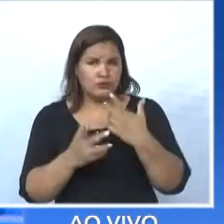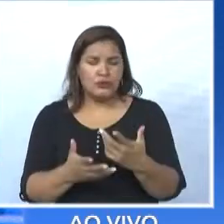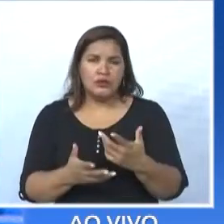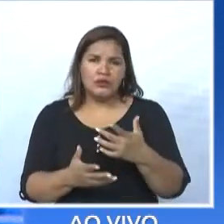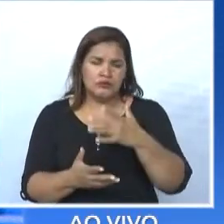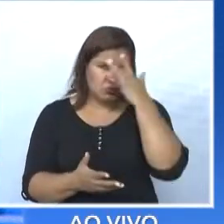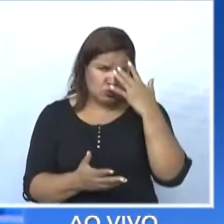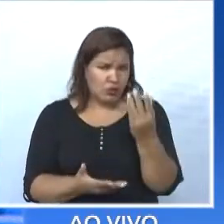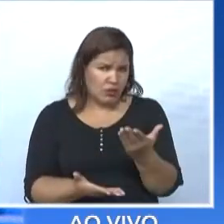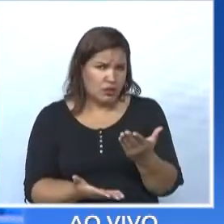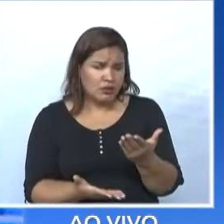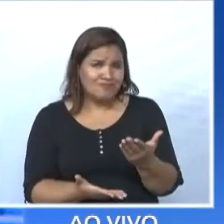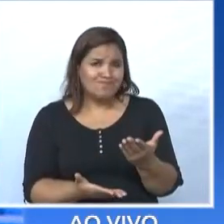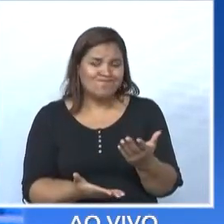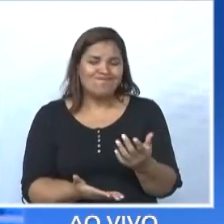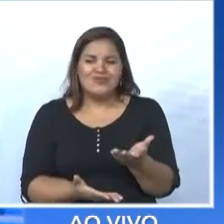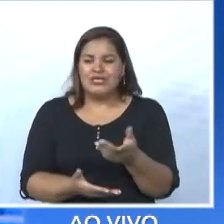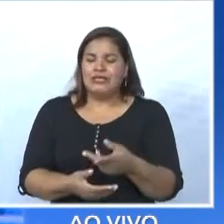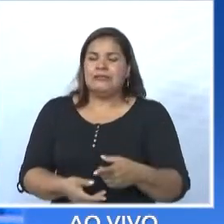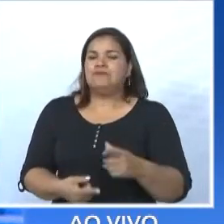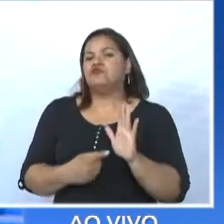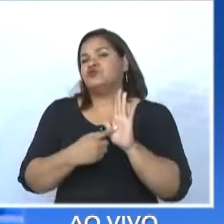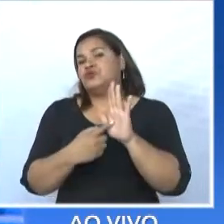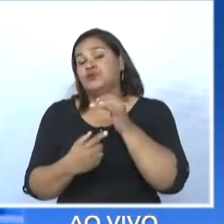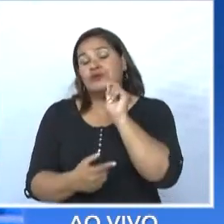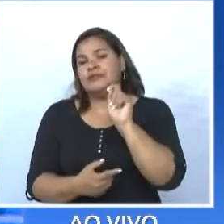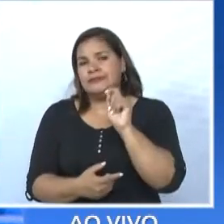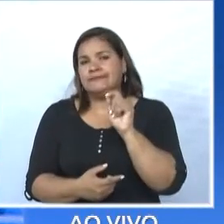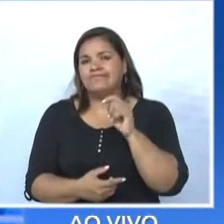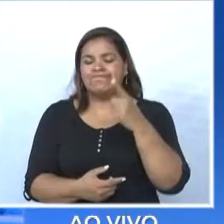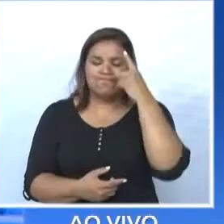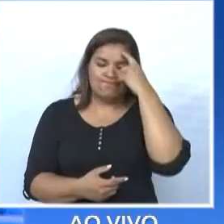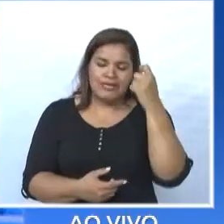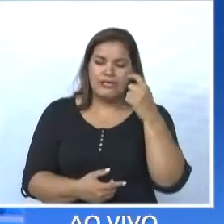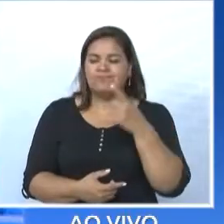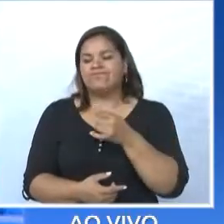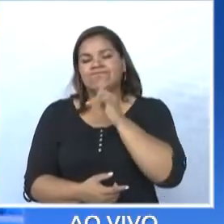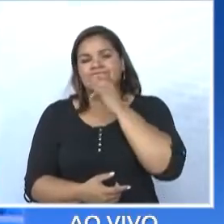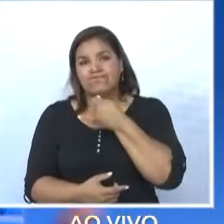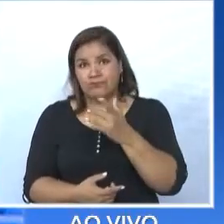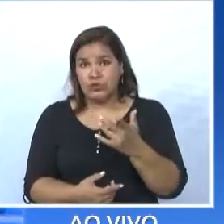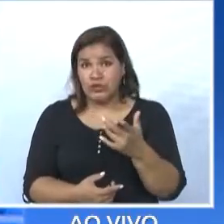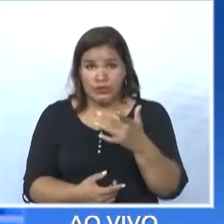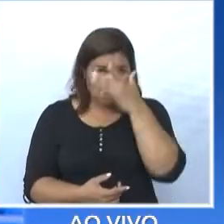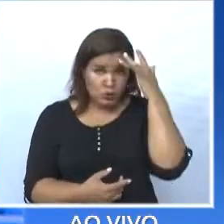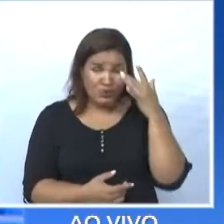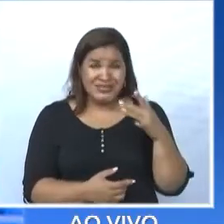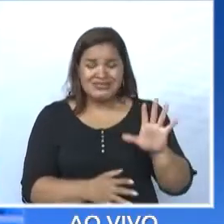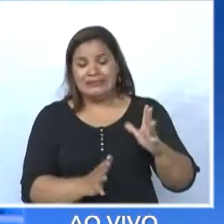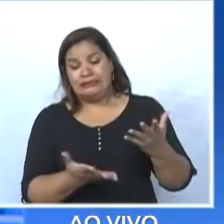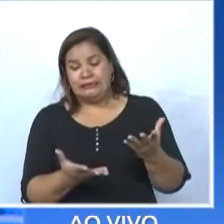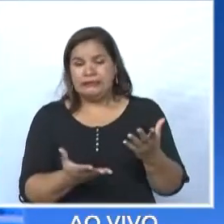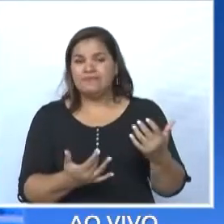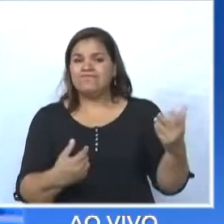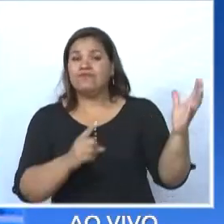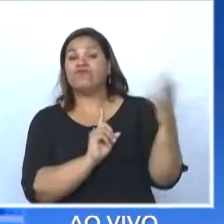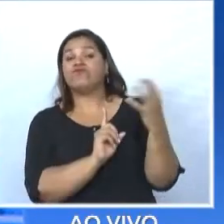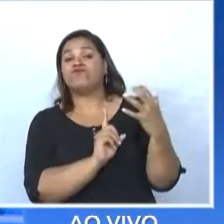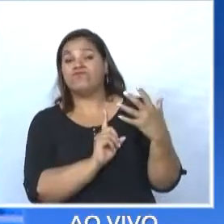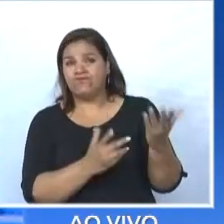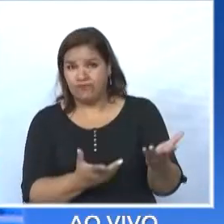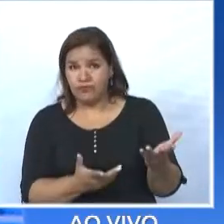uma infeliz ideia a ele e ele foi levado por essa coisa de campanha, não sei o que aconteceu,